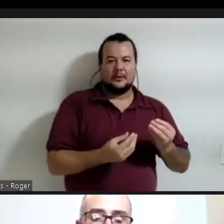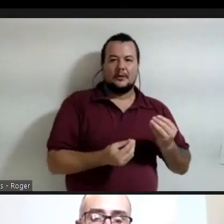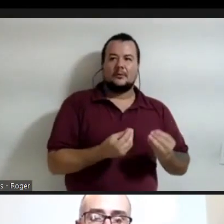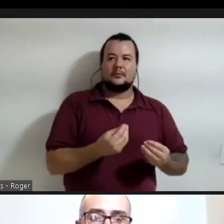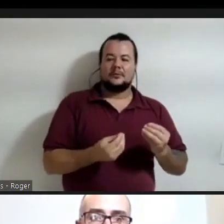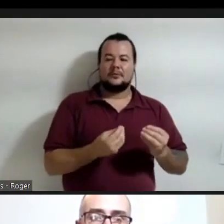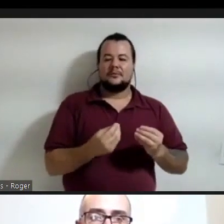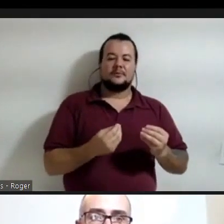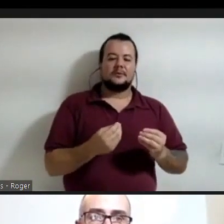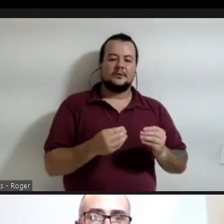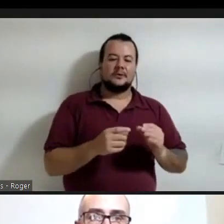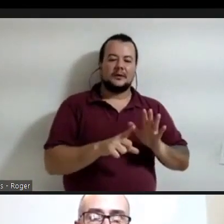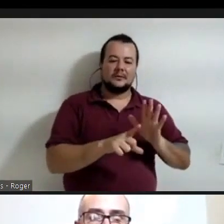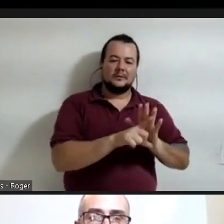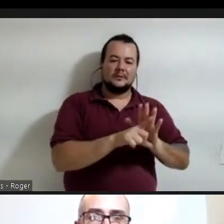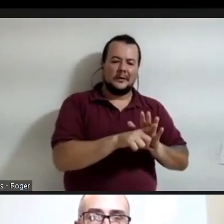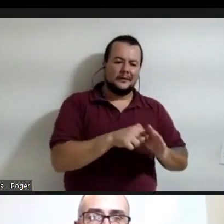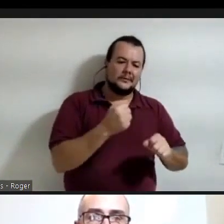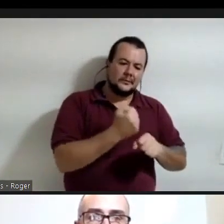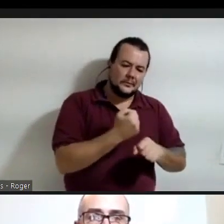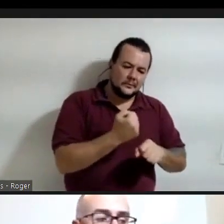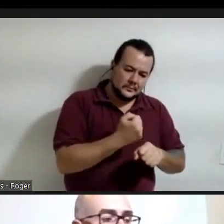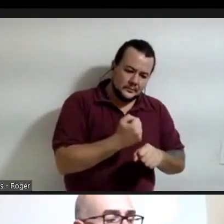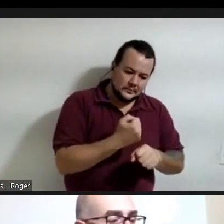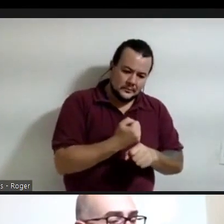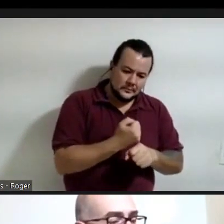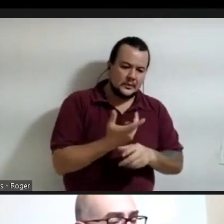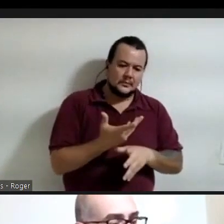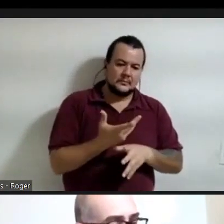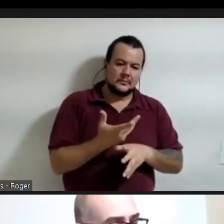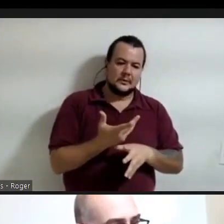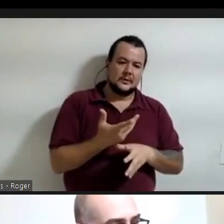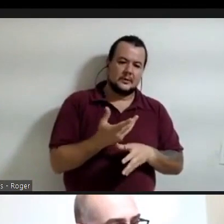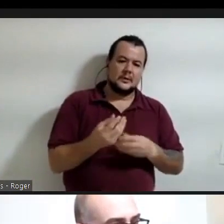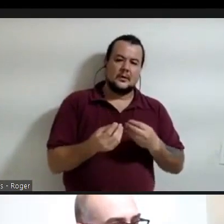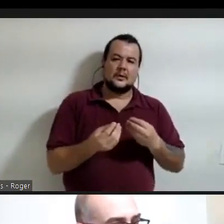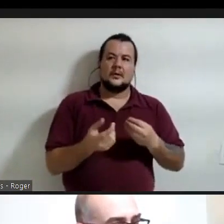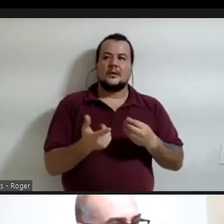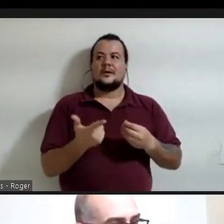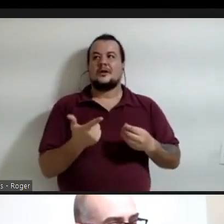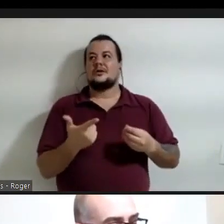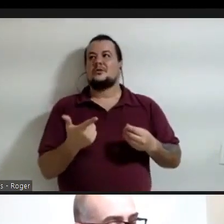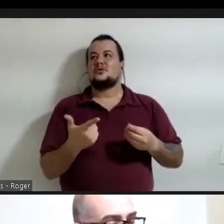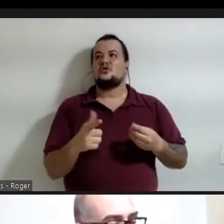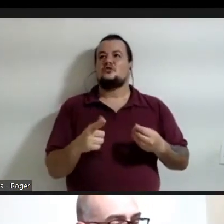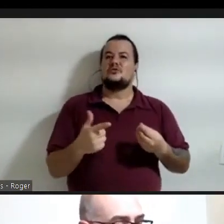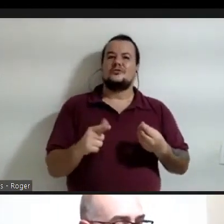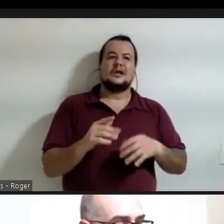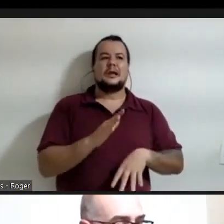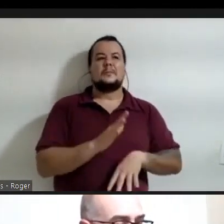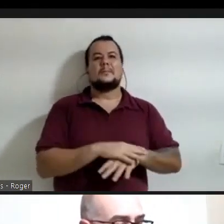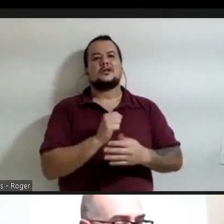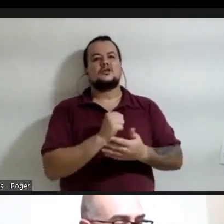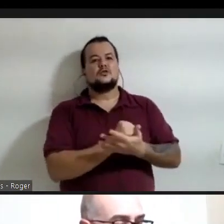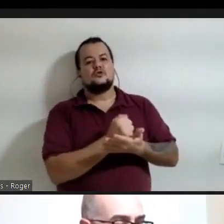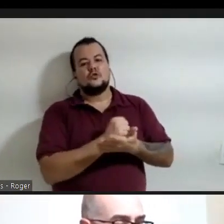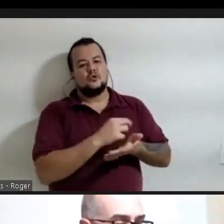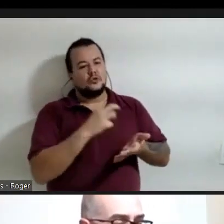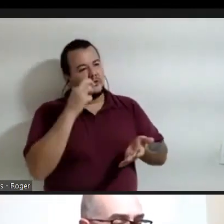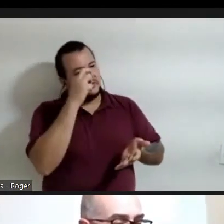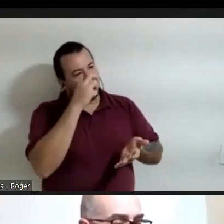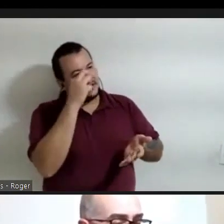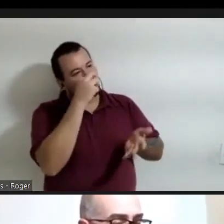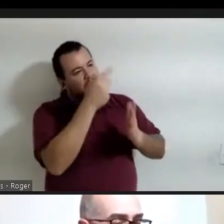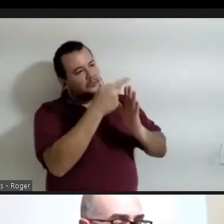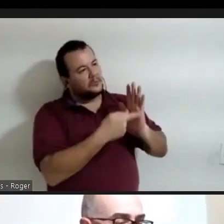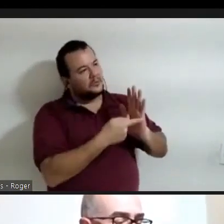tem mudado no sentido de remeter as normas, de não ter mais o controle de fiscalização de projeto, mas que